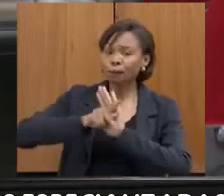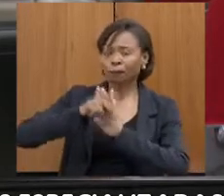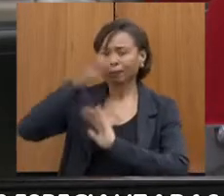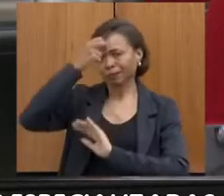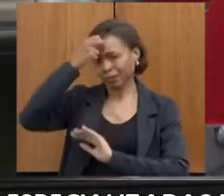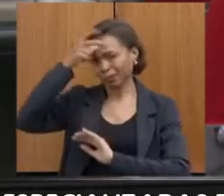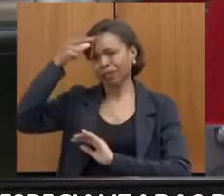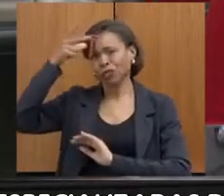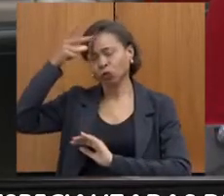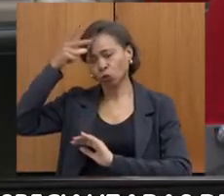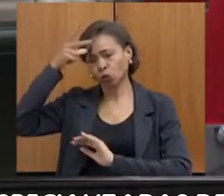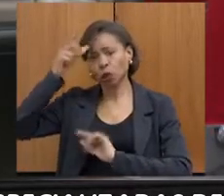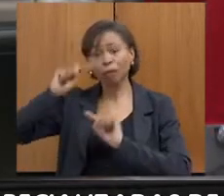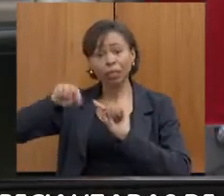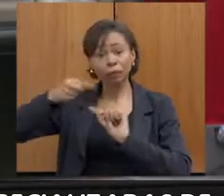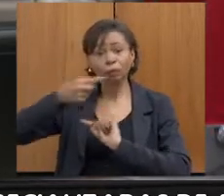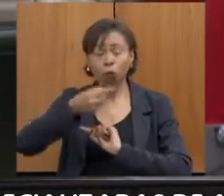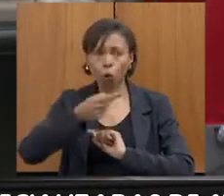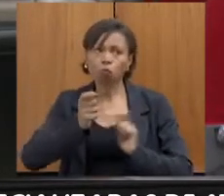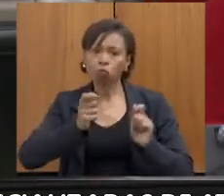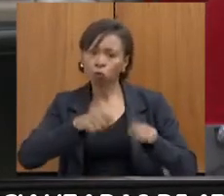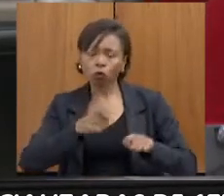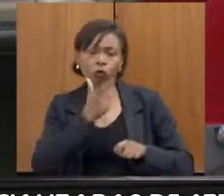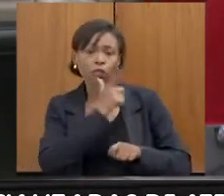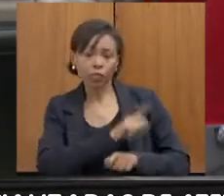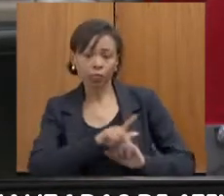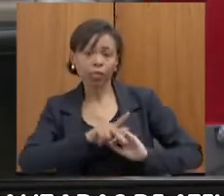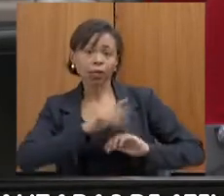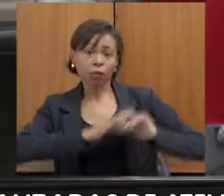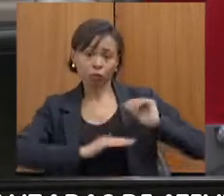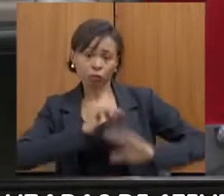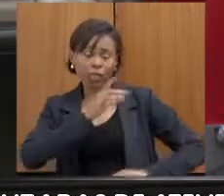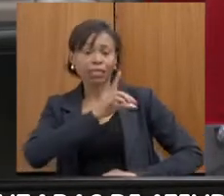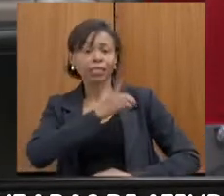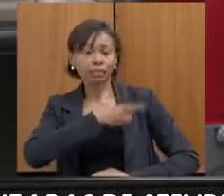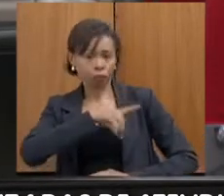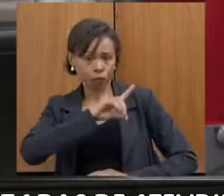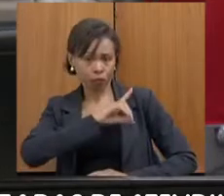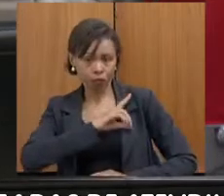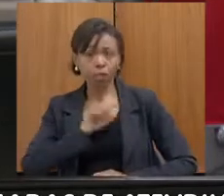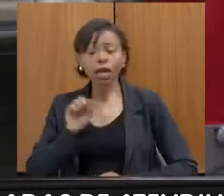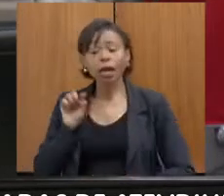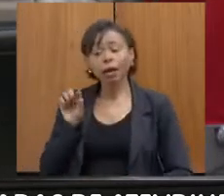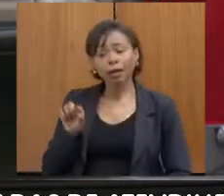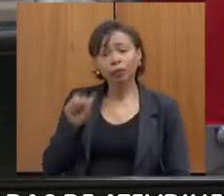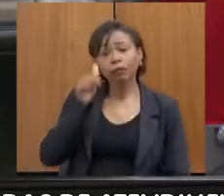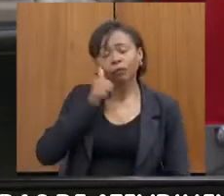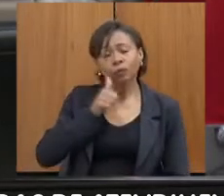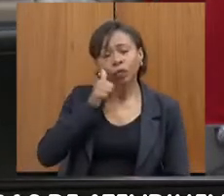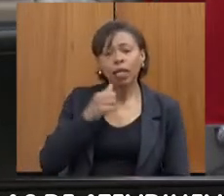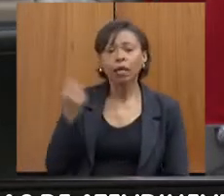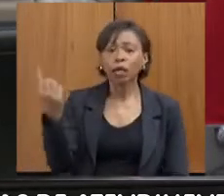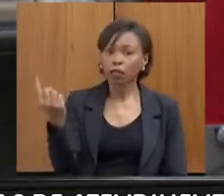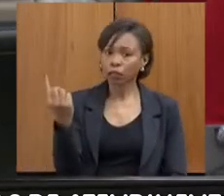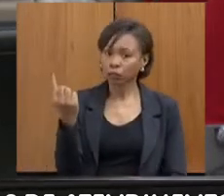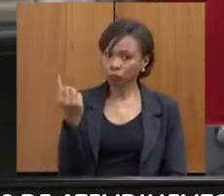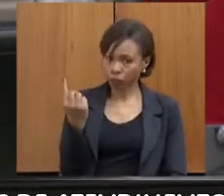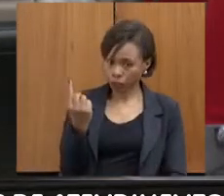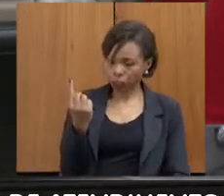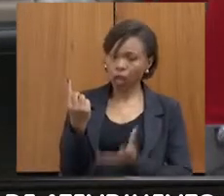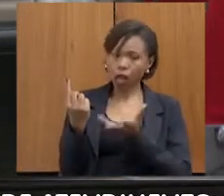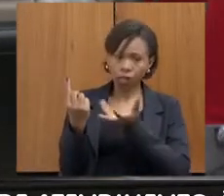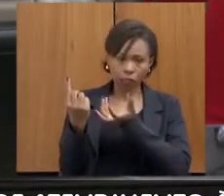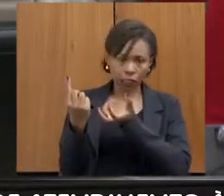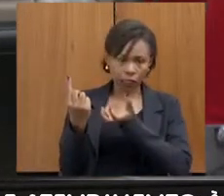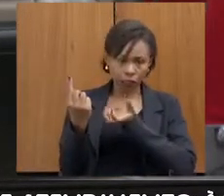profissionais da polícia, como do próprio CREAS. E aí essa mulher passaria por um acolhimento, posteriormente, é que ela